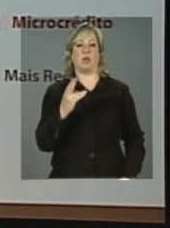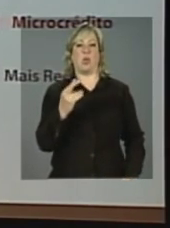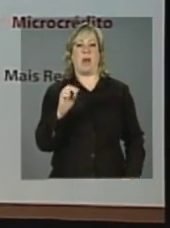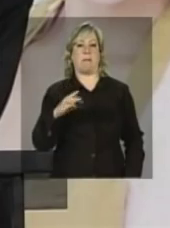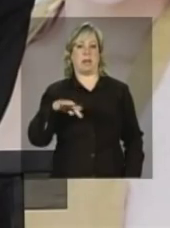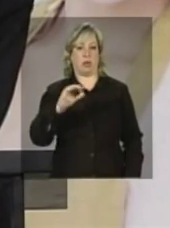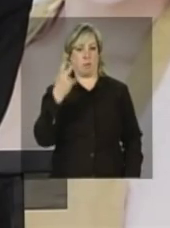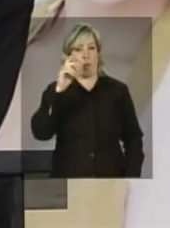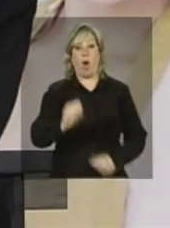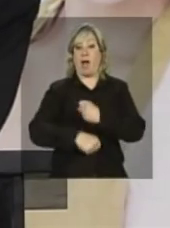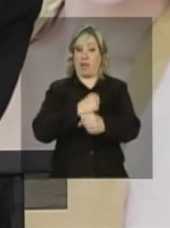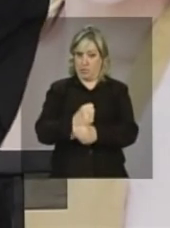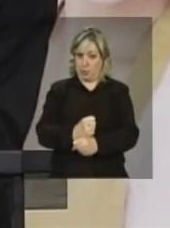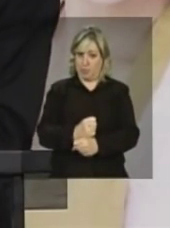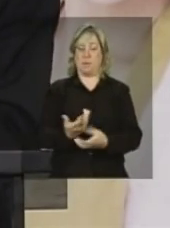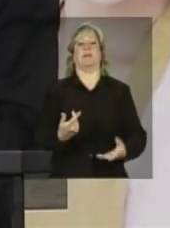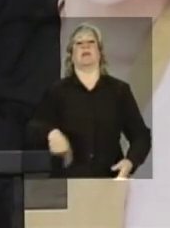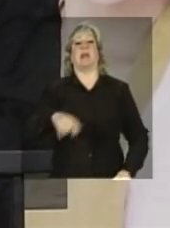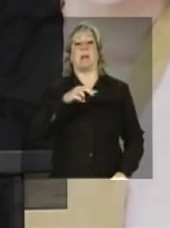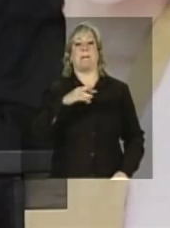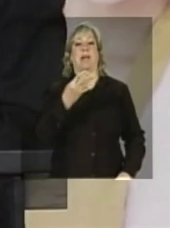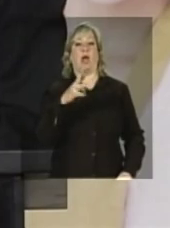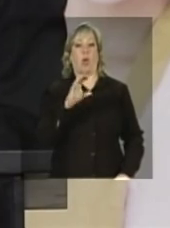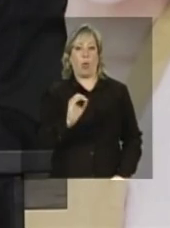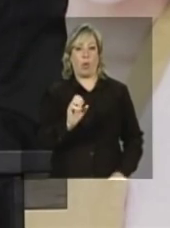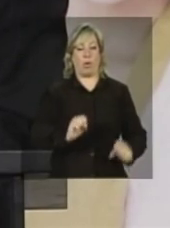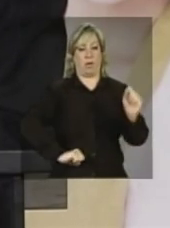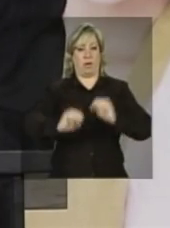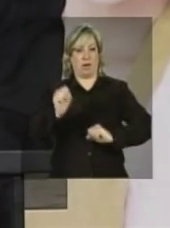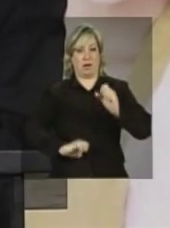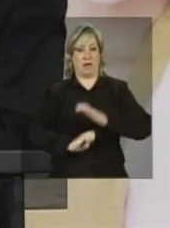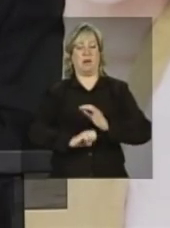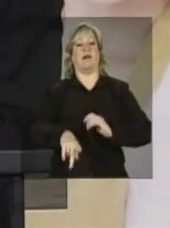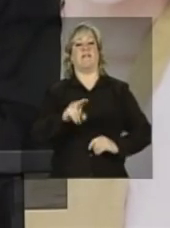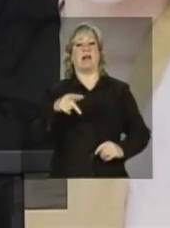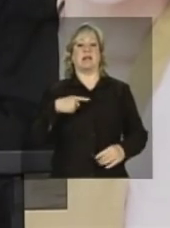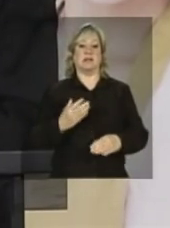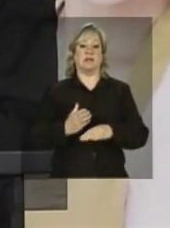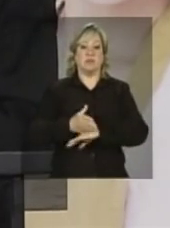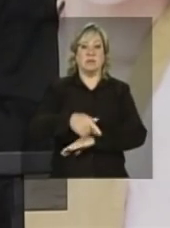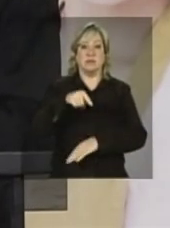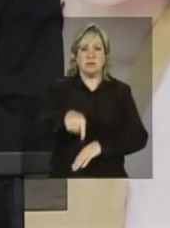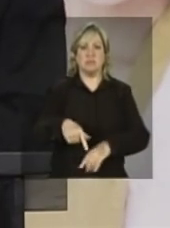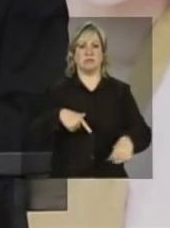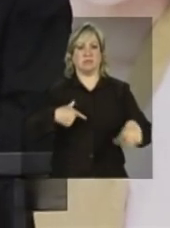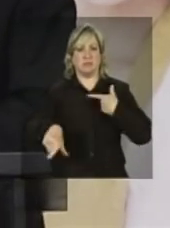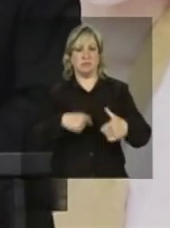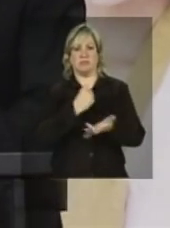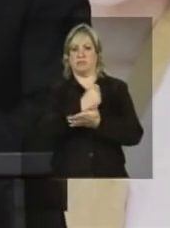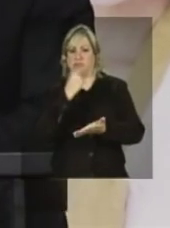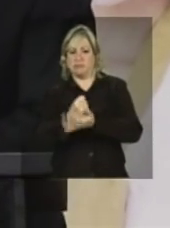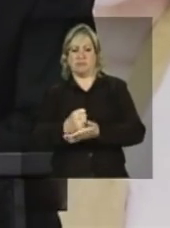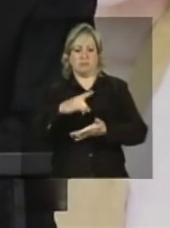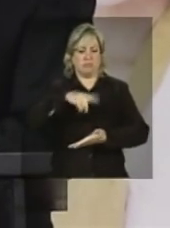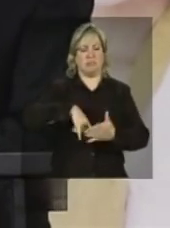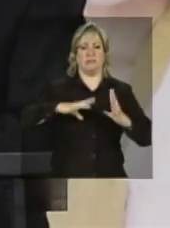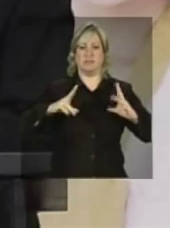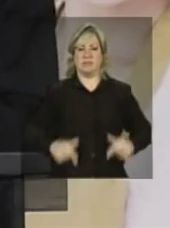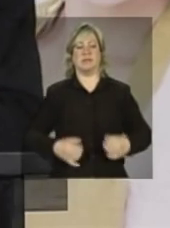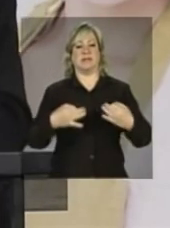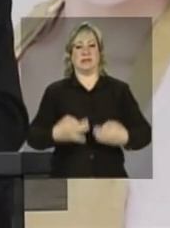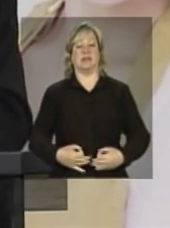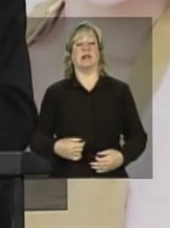mais microempreendedores estarão entrando no sistema e estarão se formalizando. Agora, esse